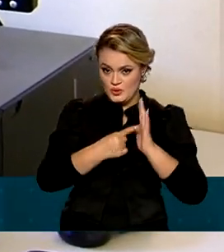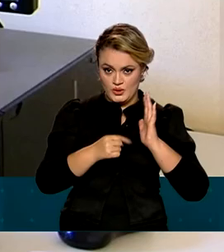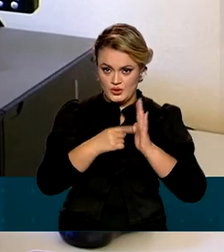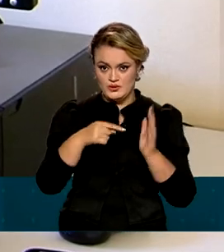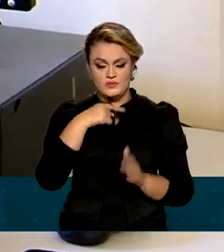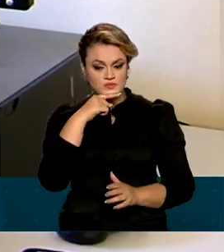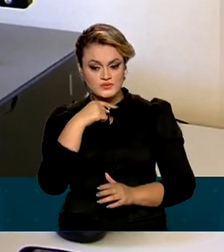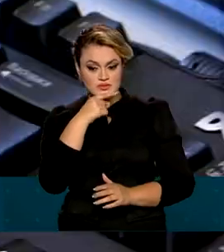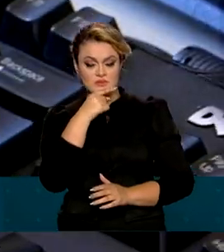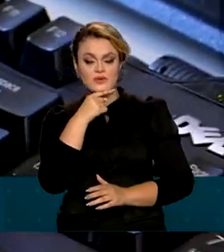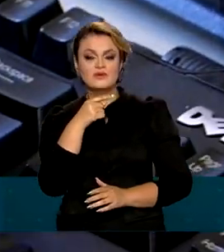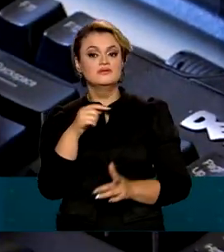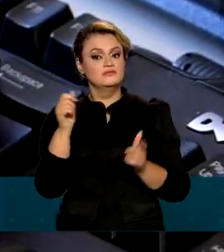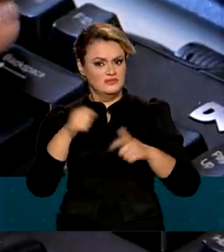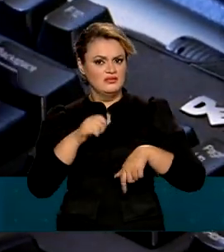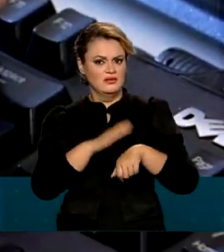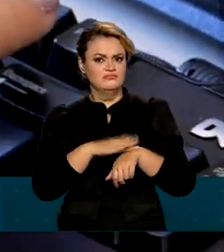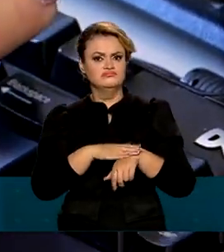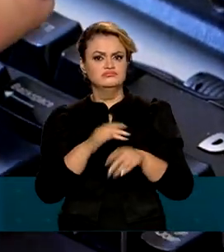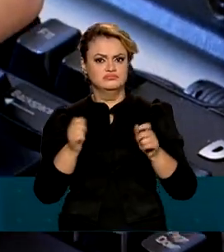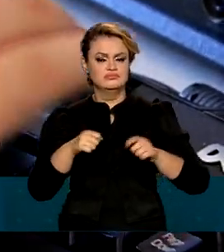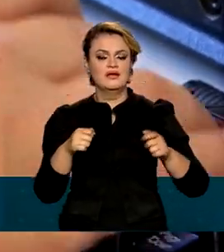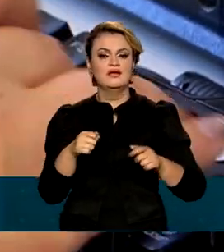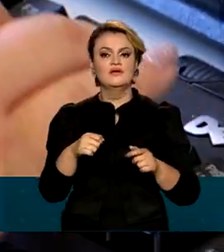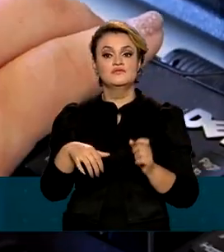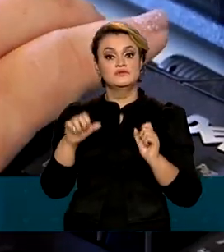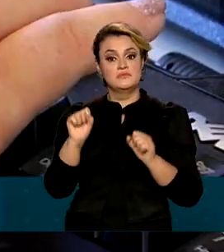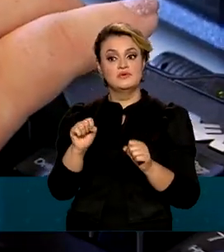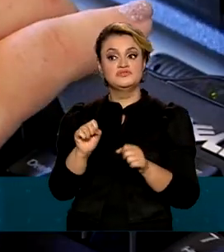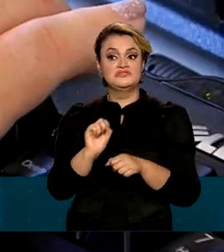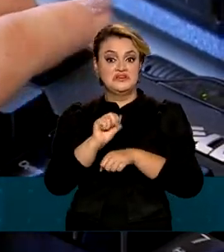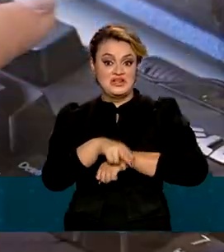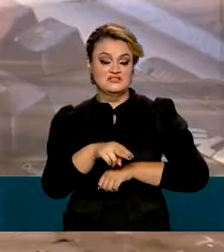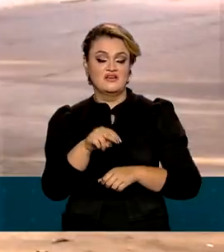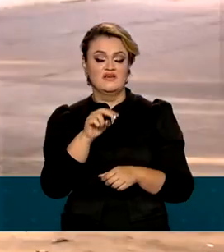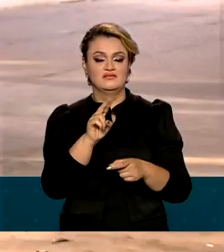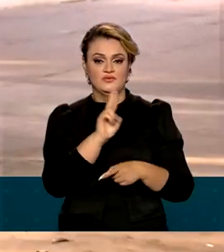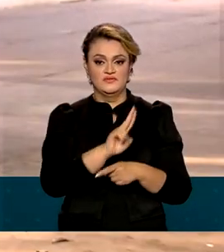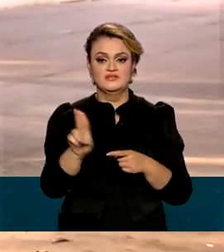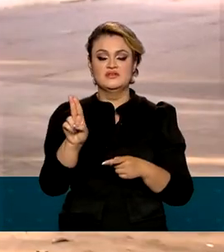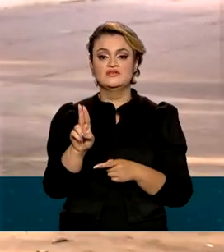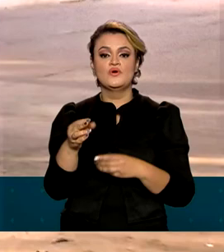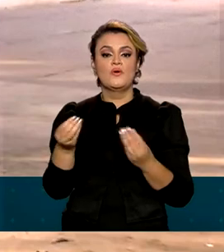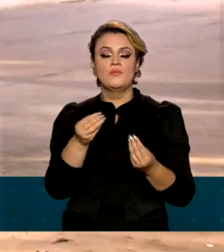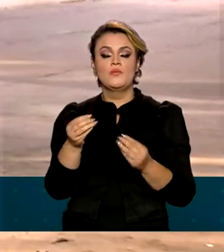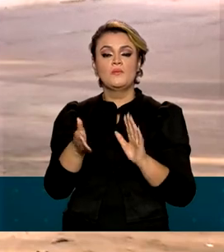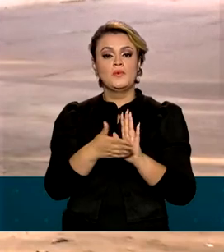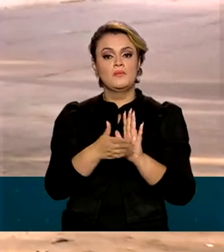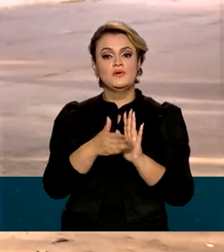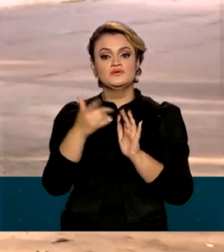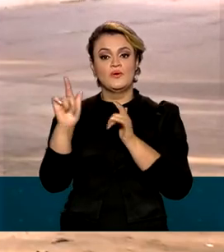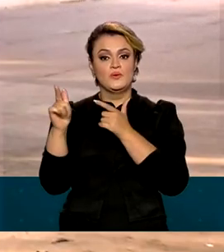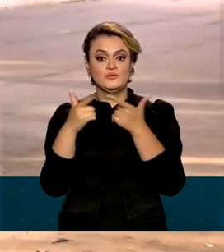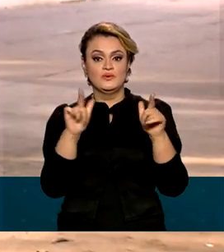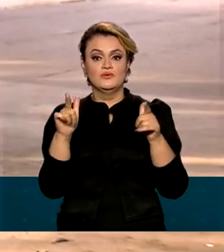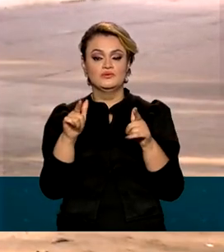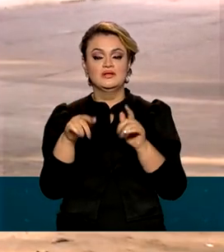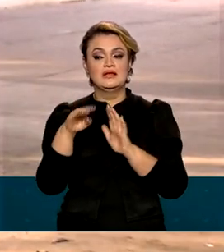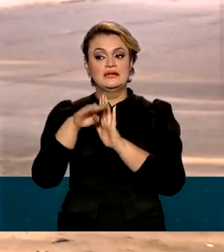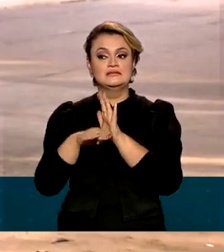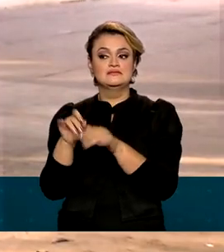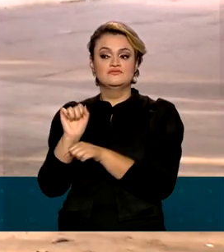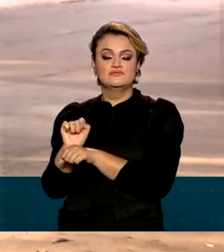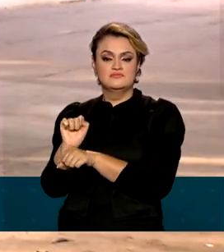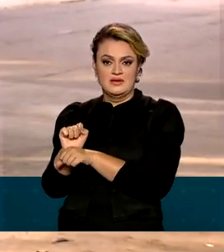primeira chamada ainda tem chance de entrar, de conseguir uma vaga por meio de uma das ofertadas aí na chamada lista de